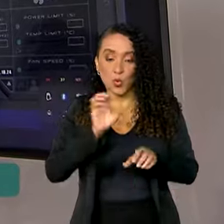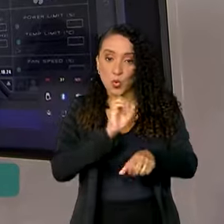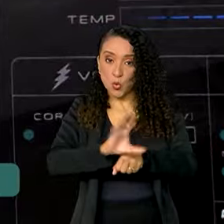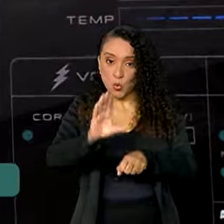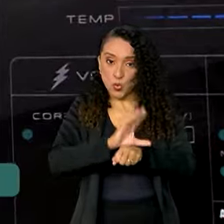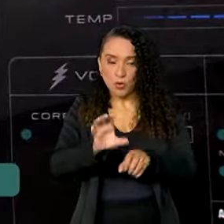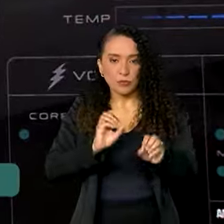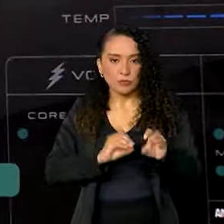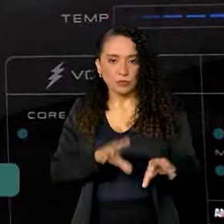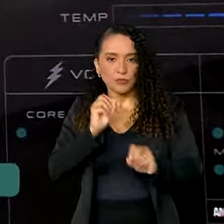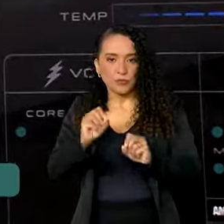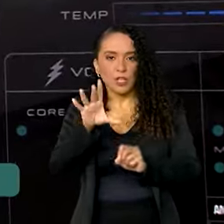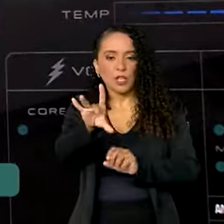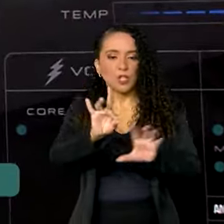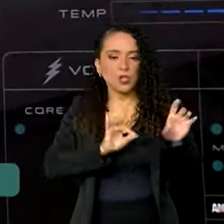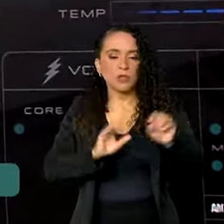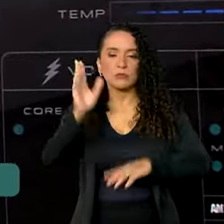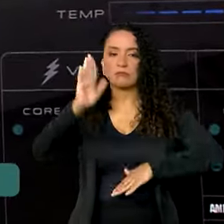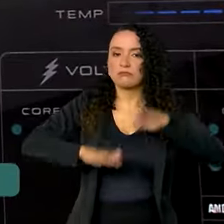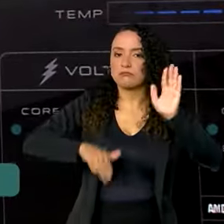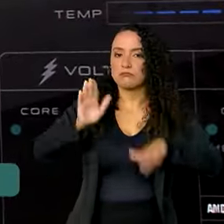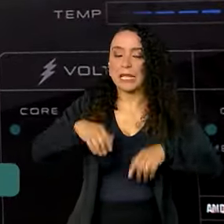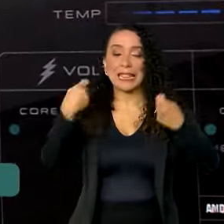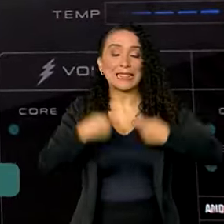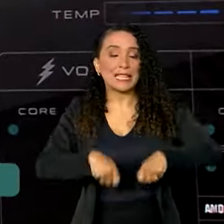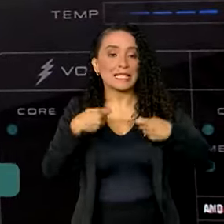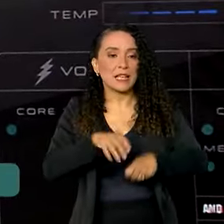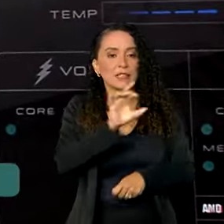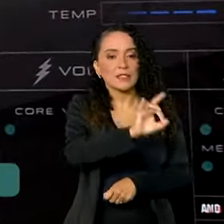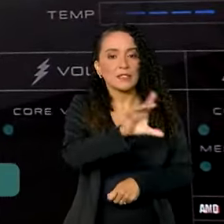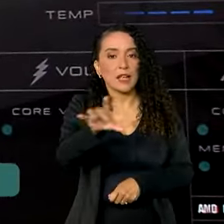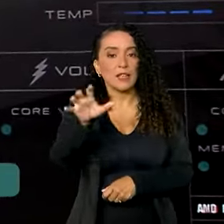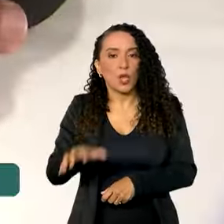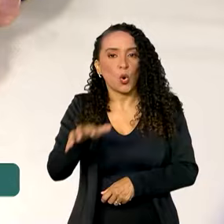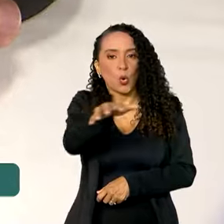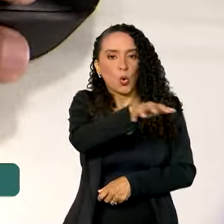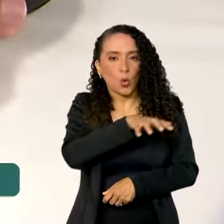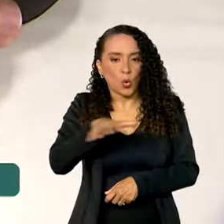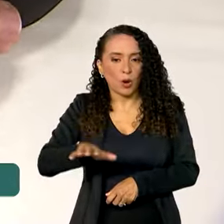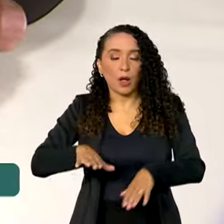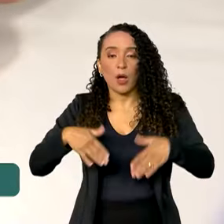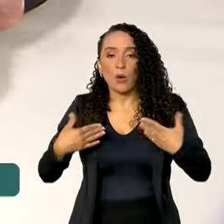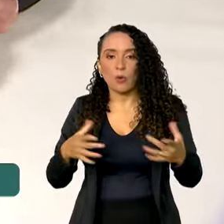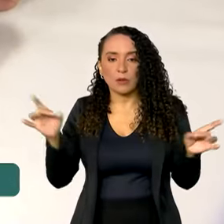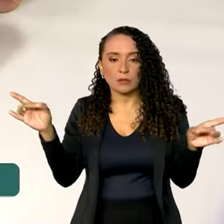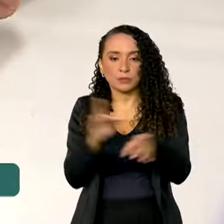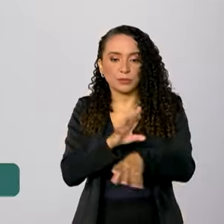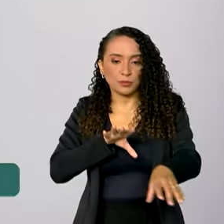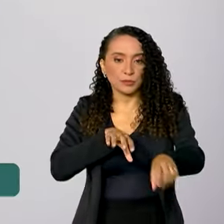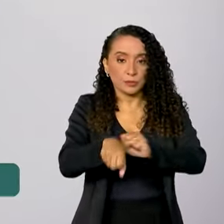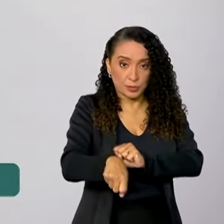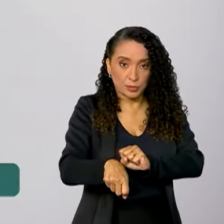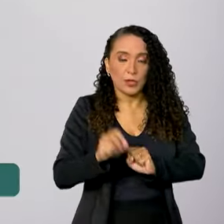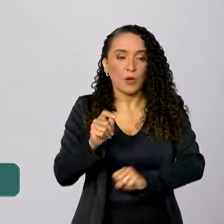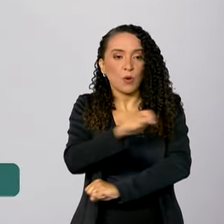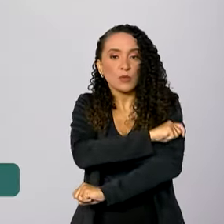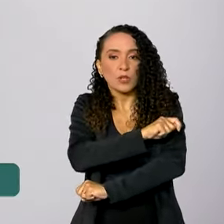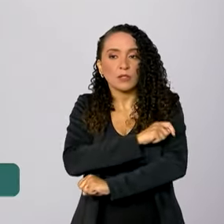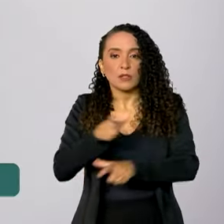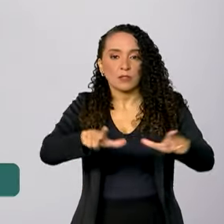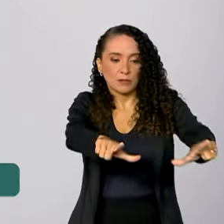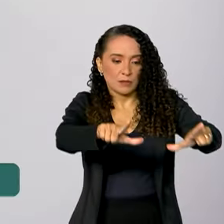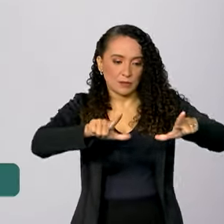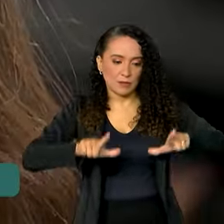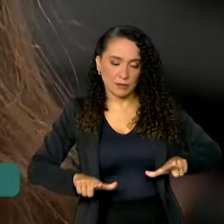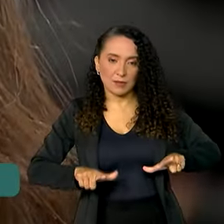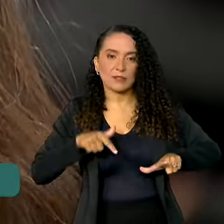oferecidos são escolhidos de acordo com as necessidades de cada região. Quando concluem a formação, os estudantes recebem